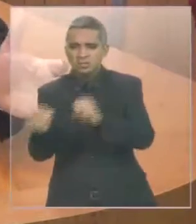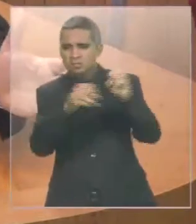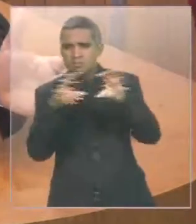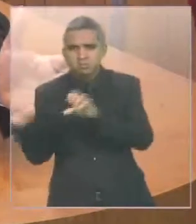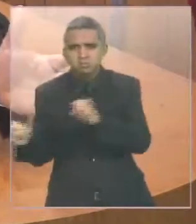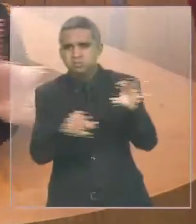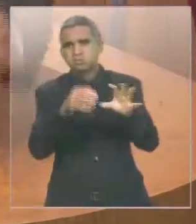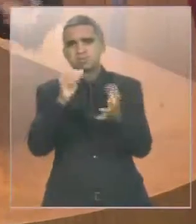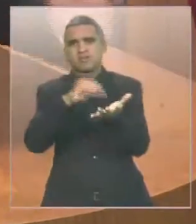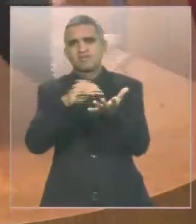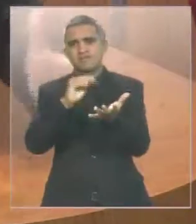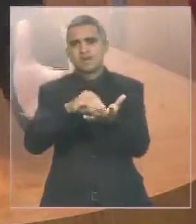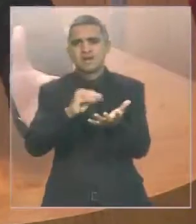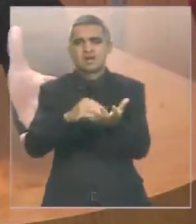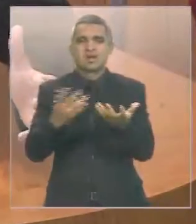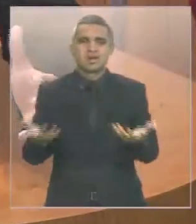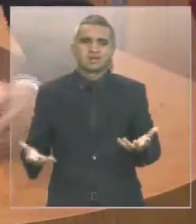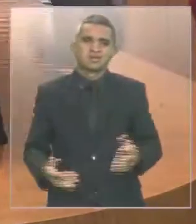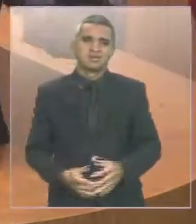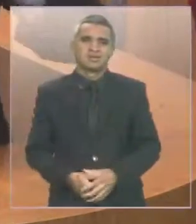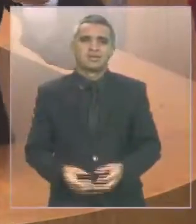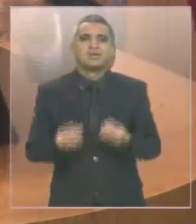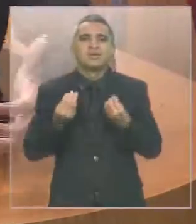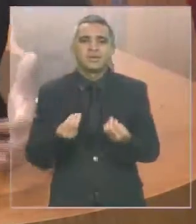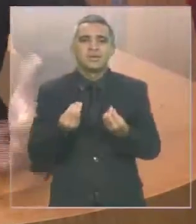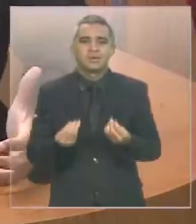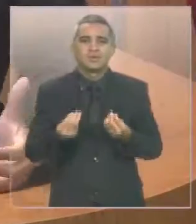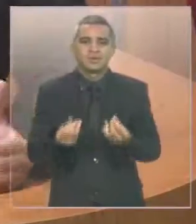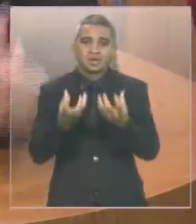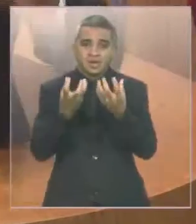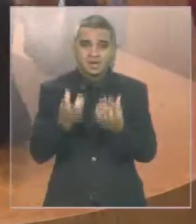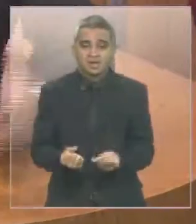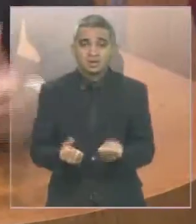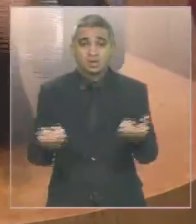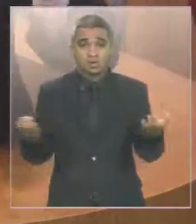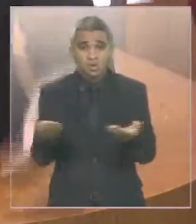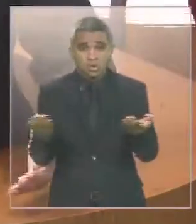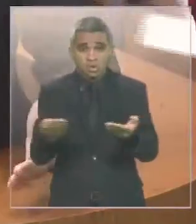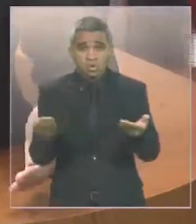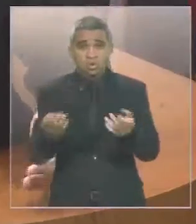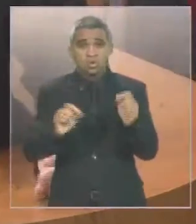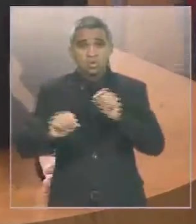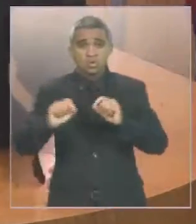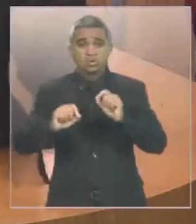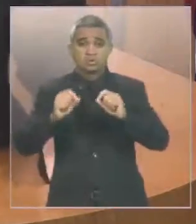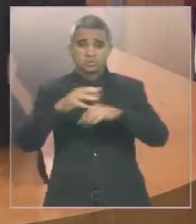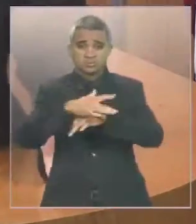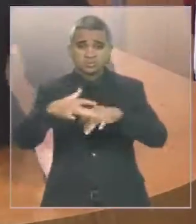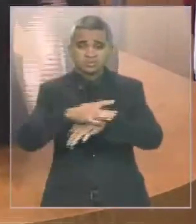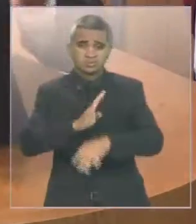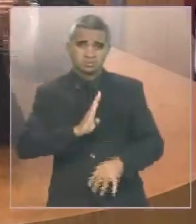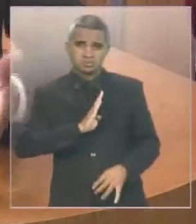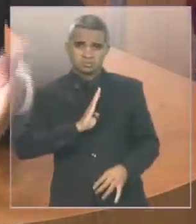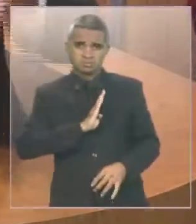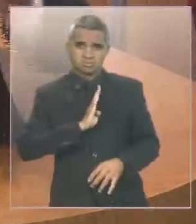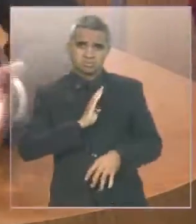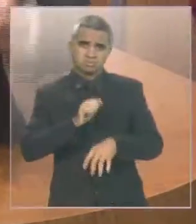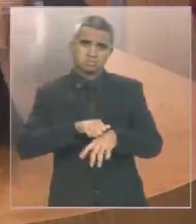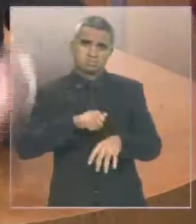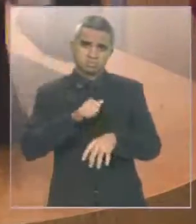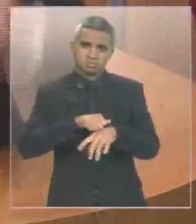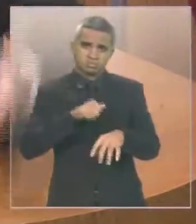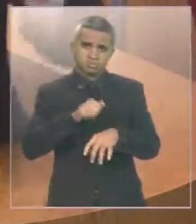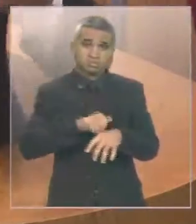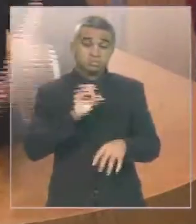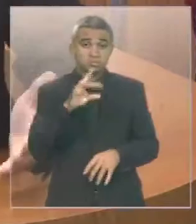que dentro dessa situação hoje de empobrecimento do município de Bacabal os únicos que têm